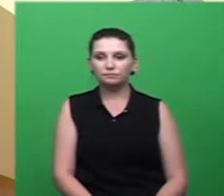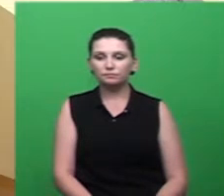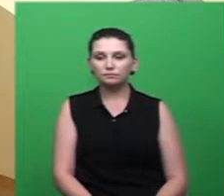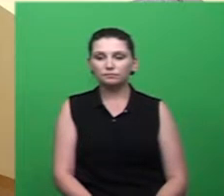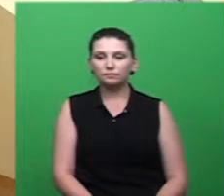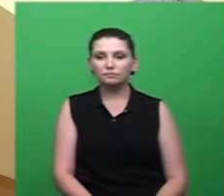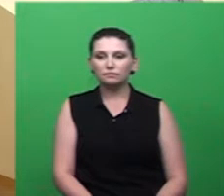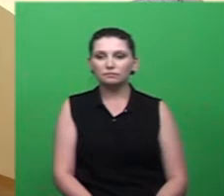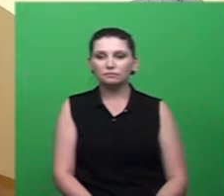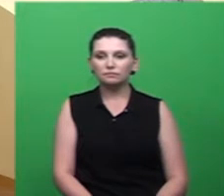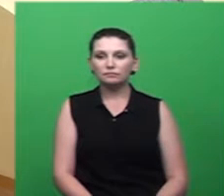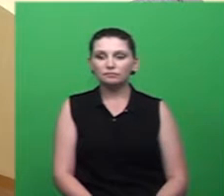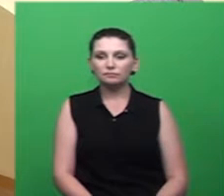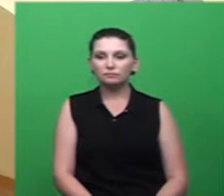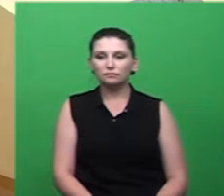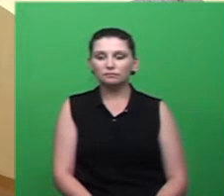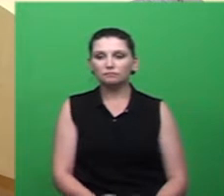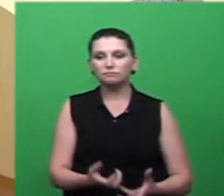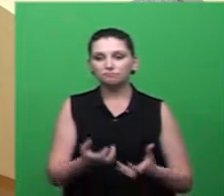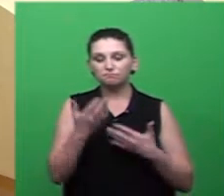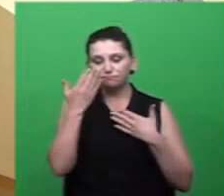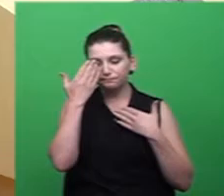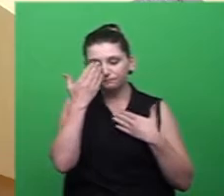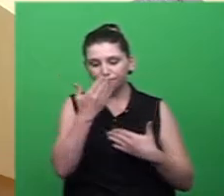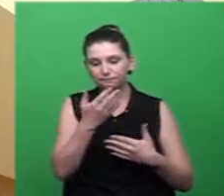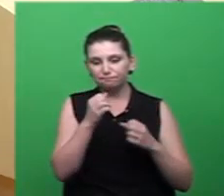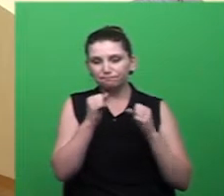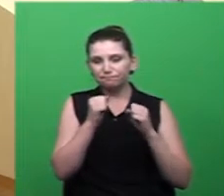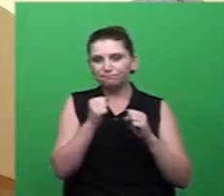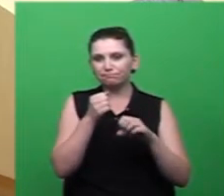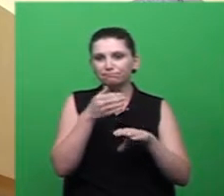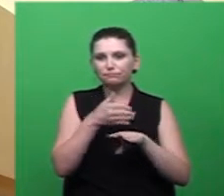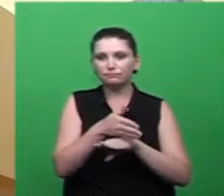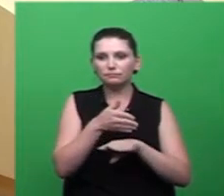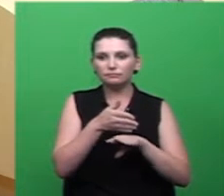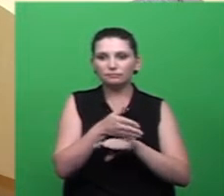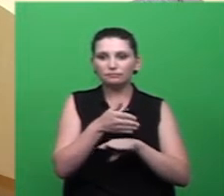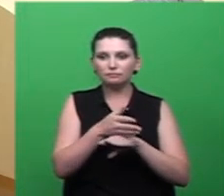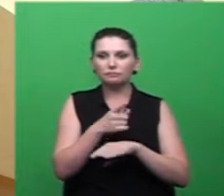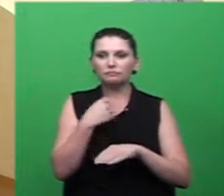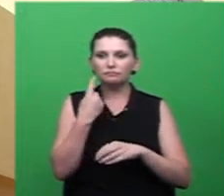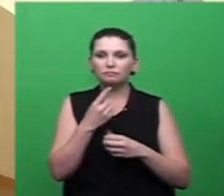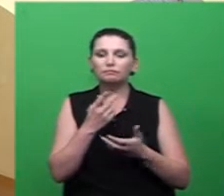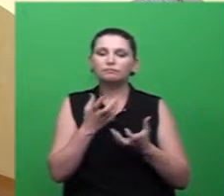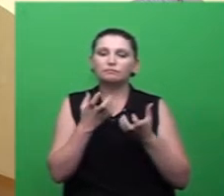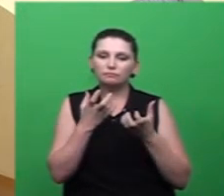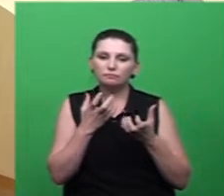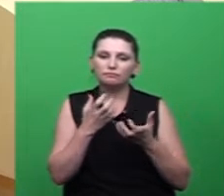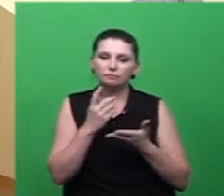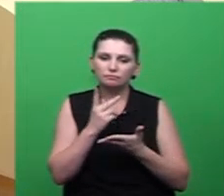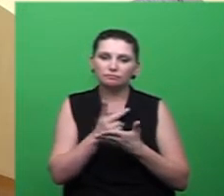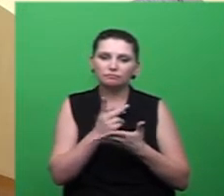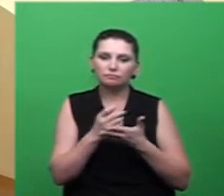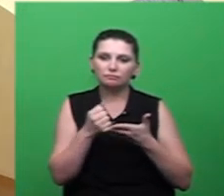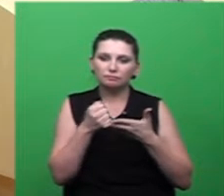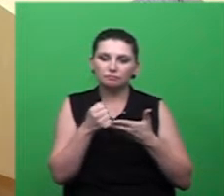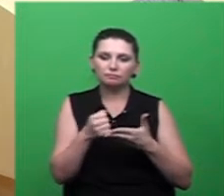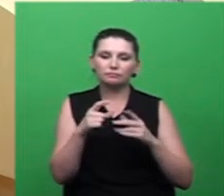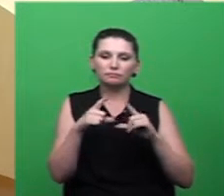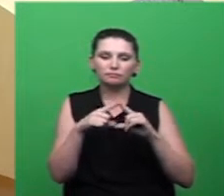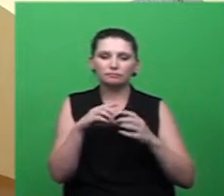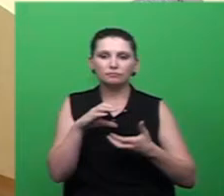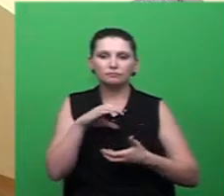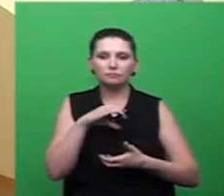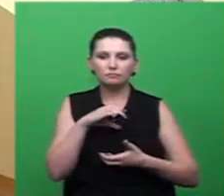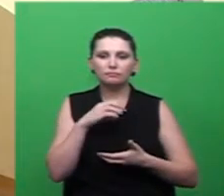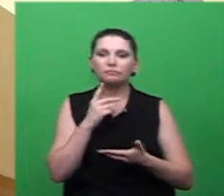bom primeiramente agradecer a oportunidade de estar aqui e nos colocar sempre à disposição dessa casa a defesa civil sempre esteve